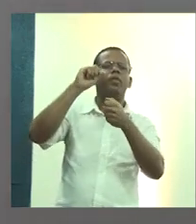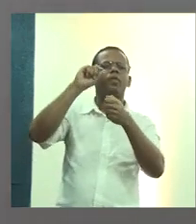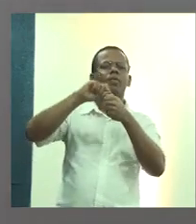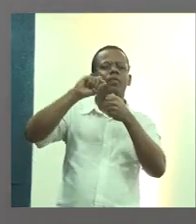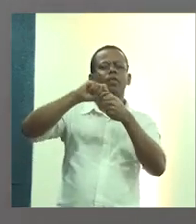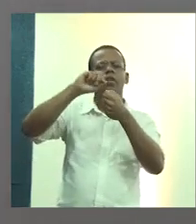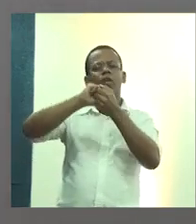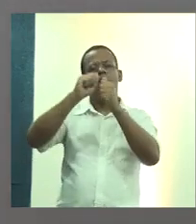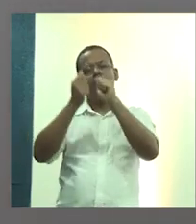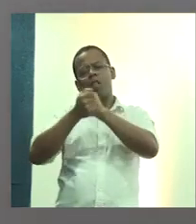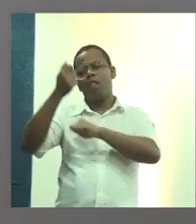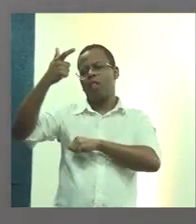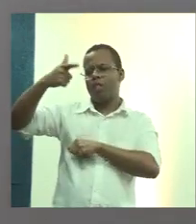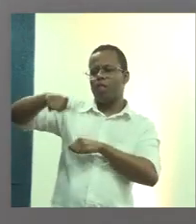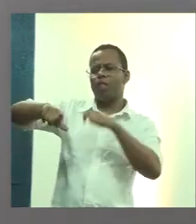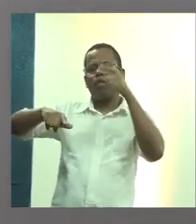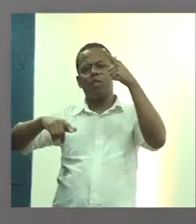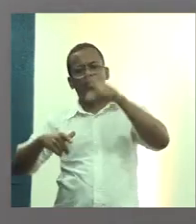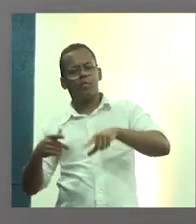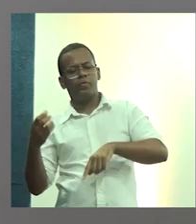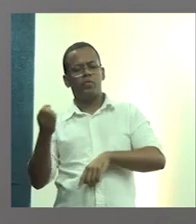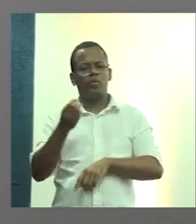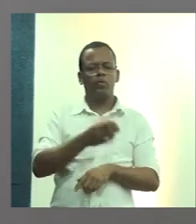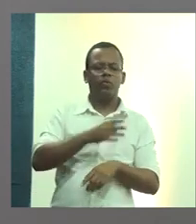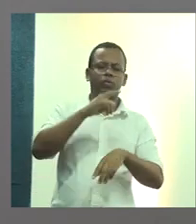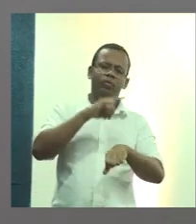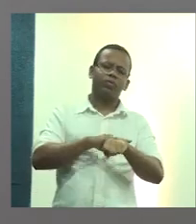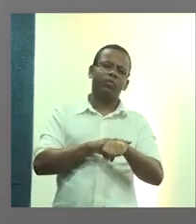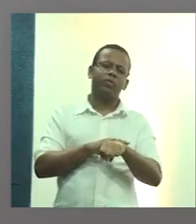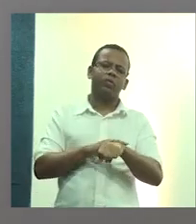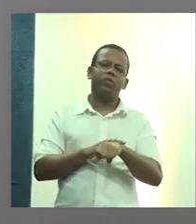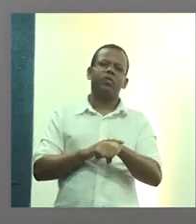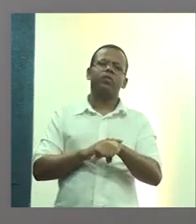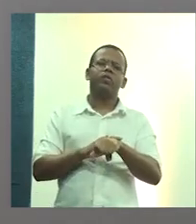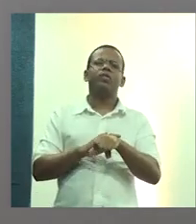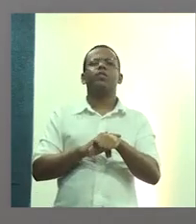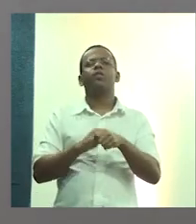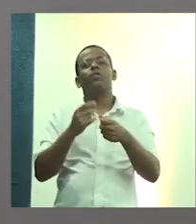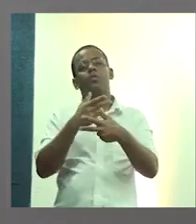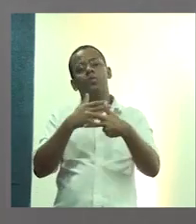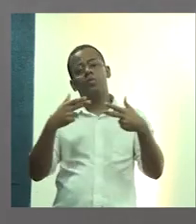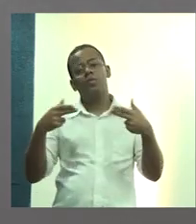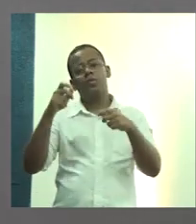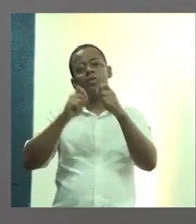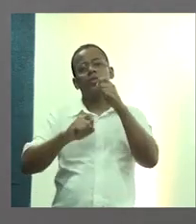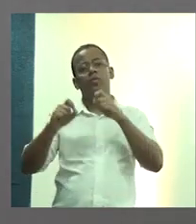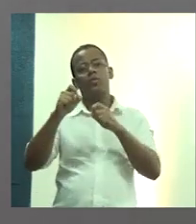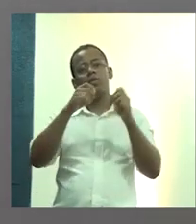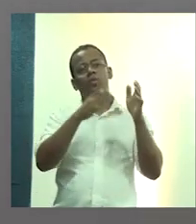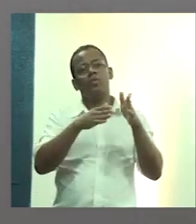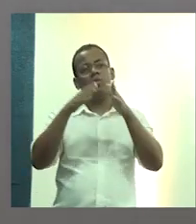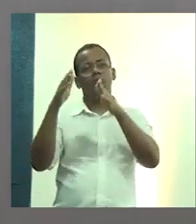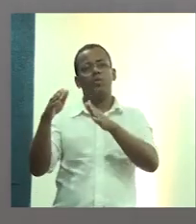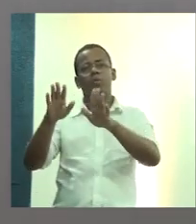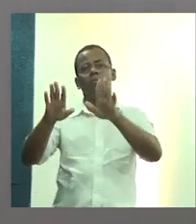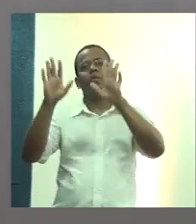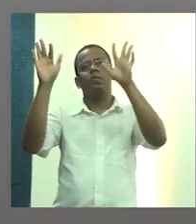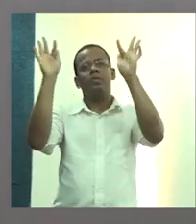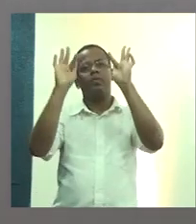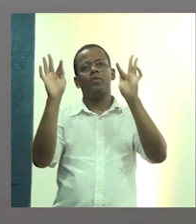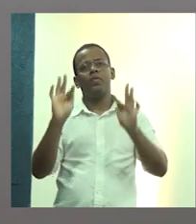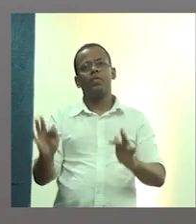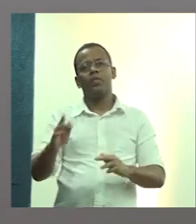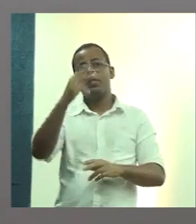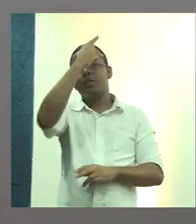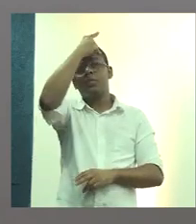que são refeitos à unidade em função do novo banheiro. Então, são situações que a gente passa por aqui. Mas a felicidade das